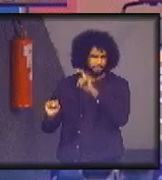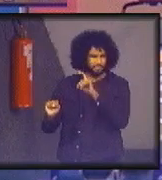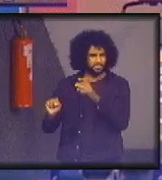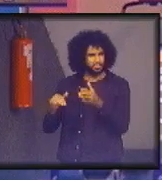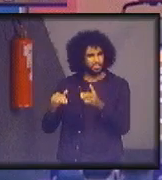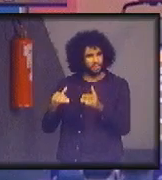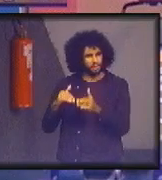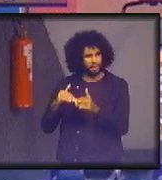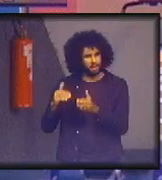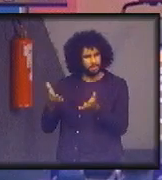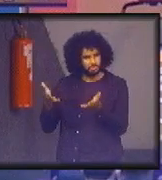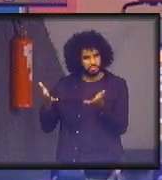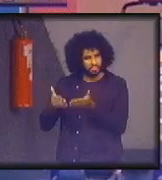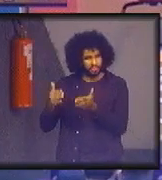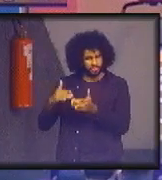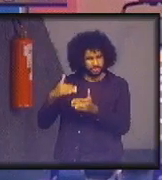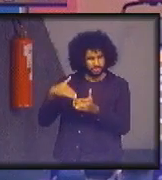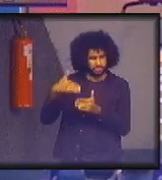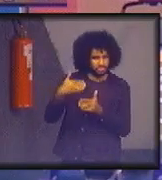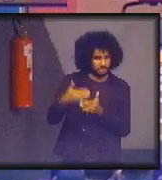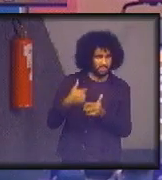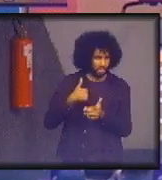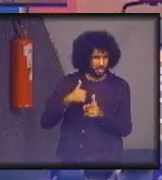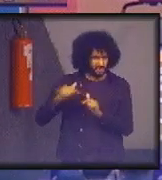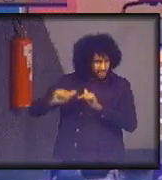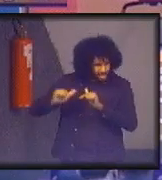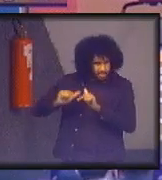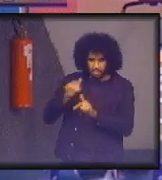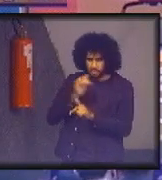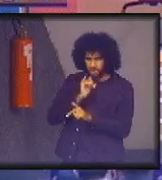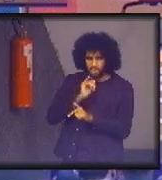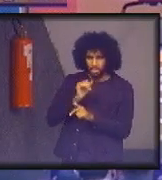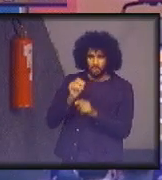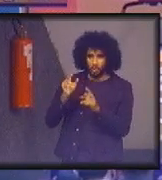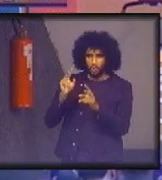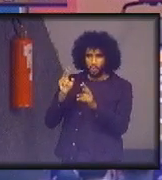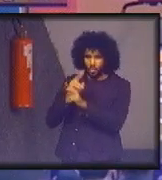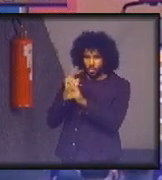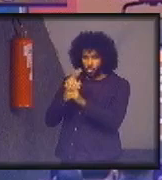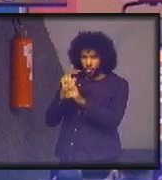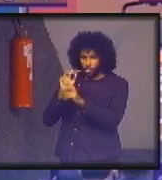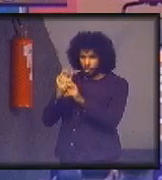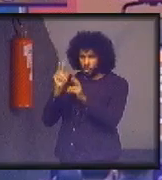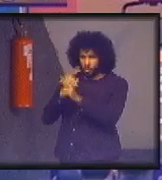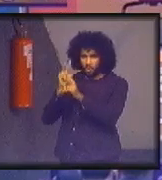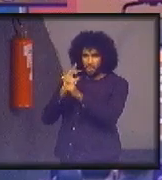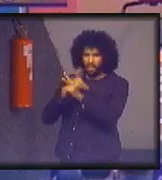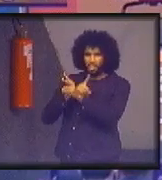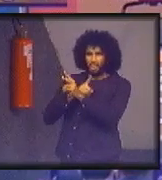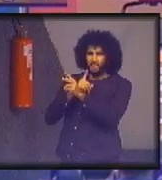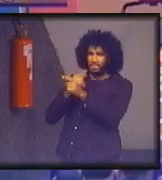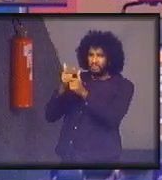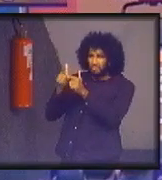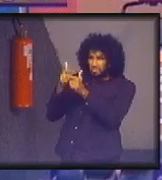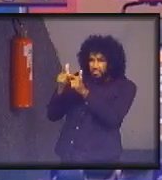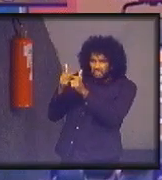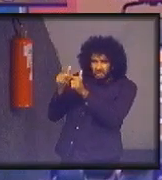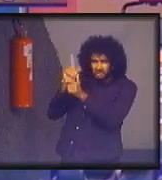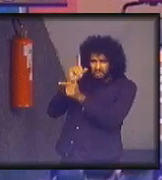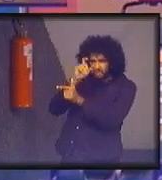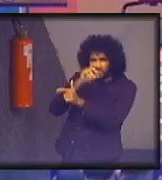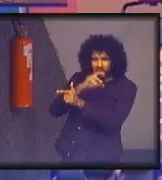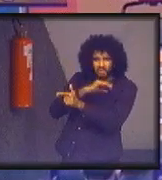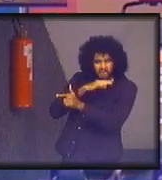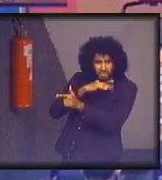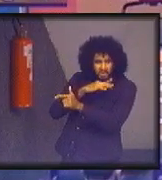cá, esse é um tema que eu trabalhei a vida inteira, que é a poluição do ar. Eu fui advogado das vítimas da poluição de Cubatão na década de 80,